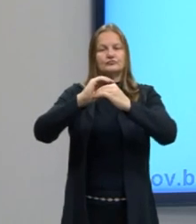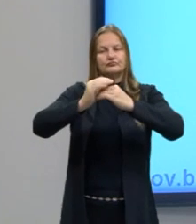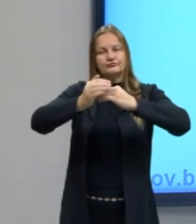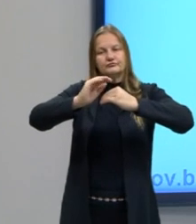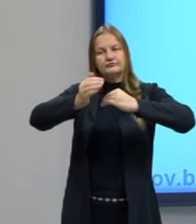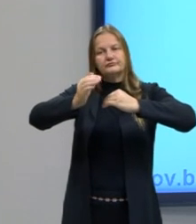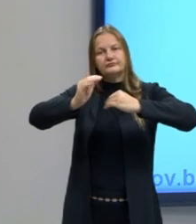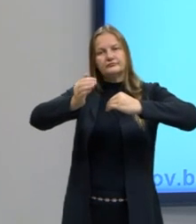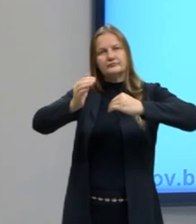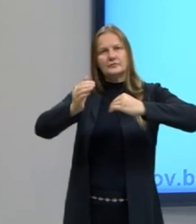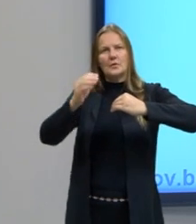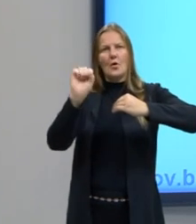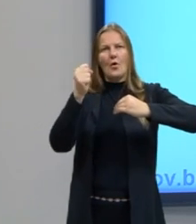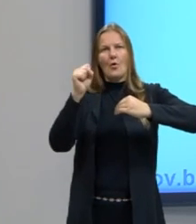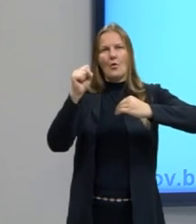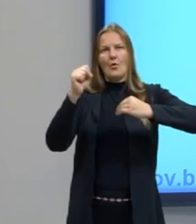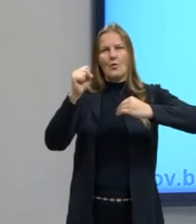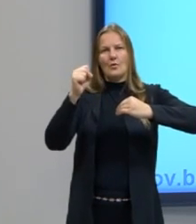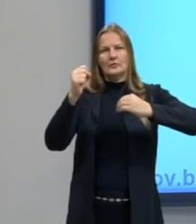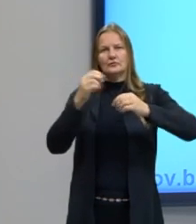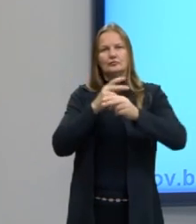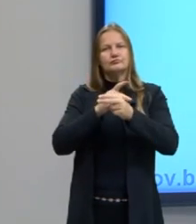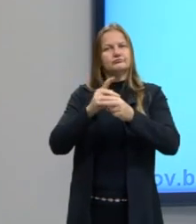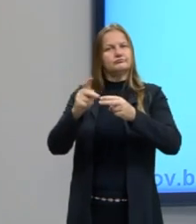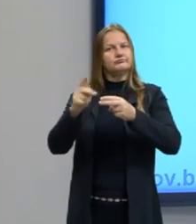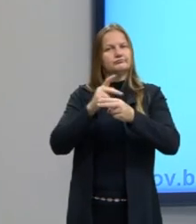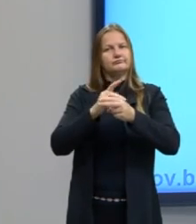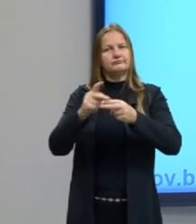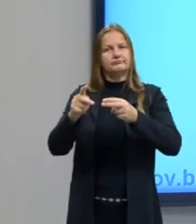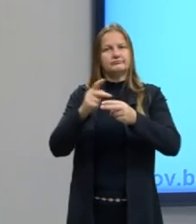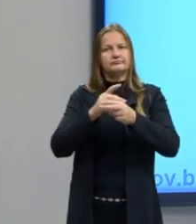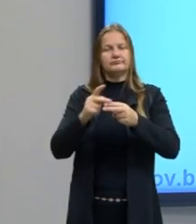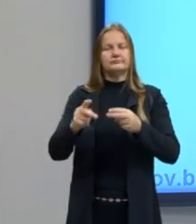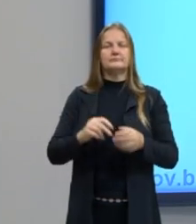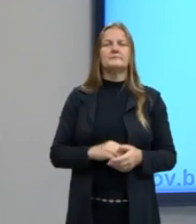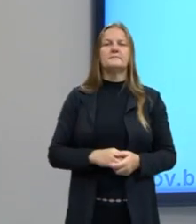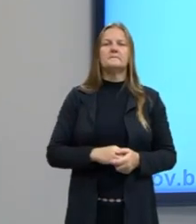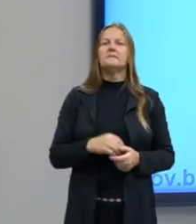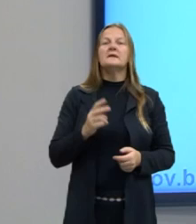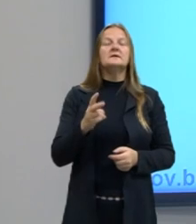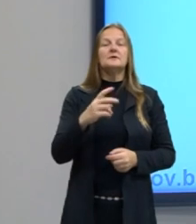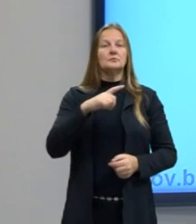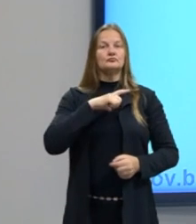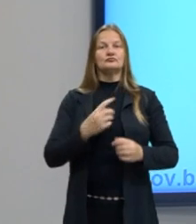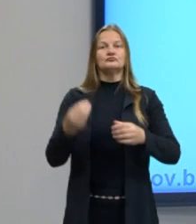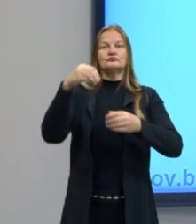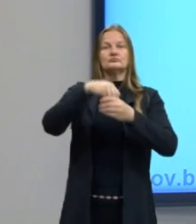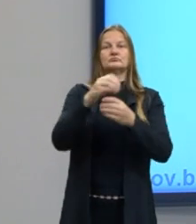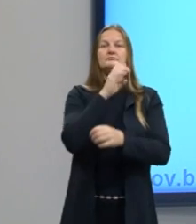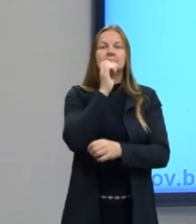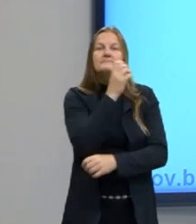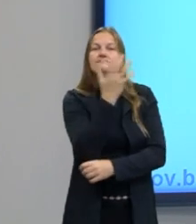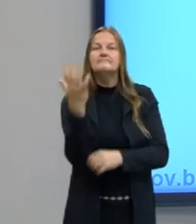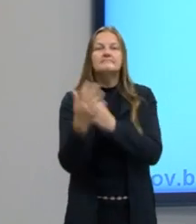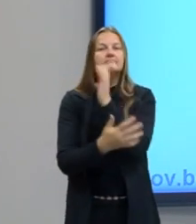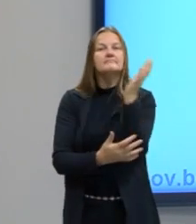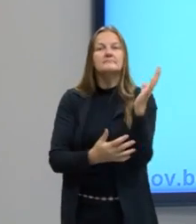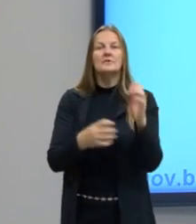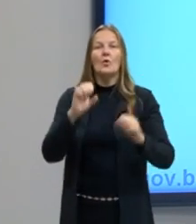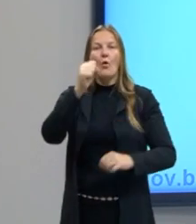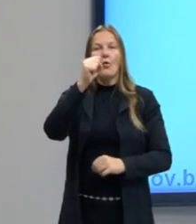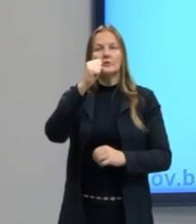última camada para ele estar estável, ou seja, ele conseguir existir na natureza, ele precisa ter